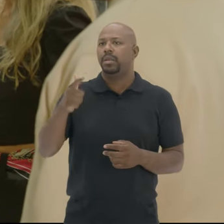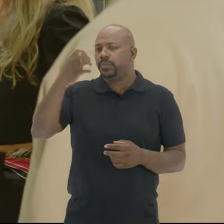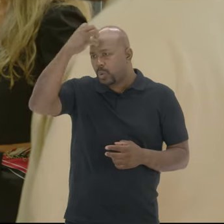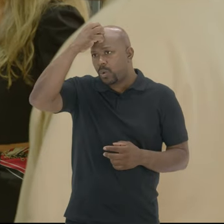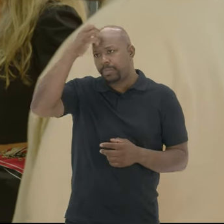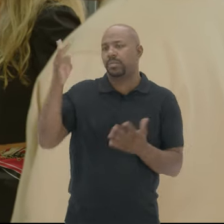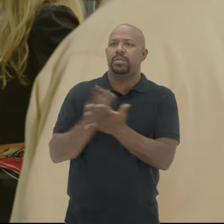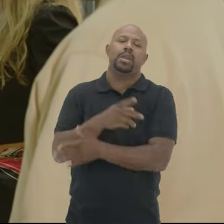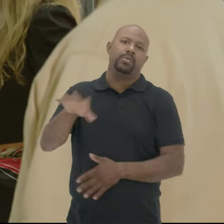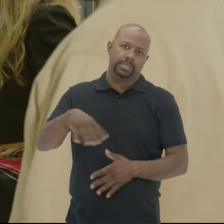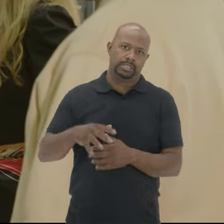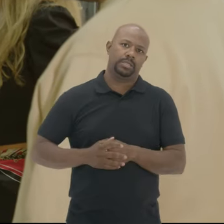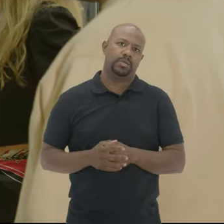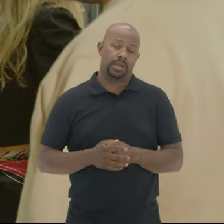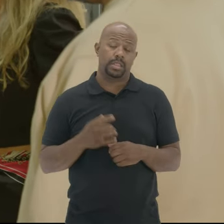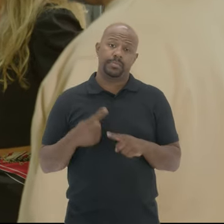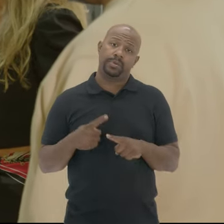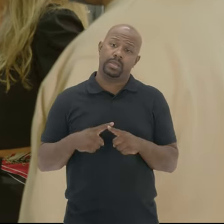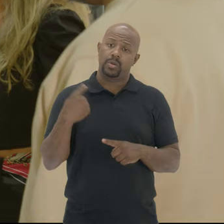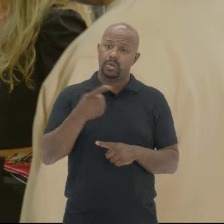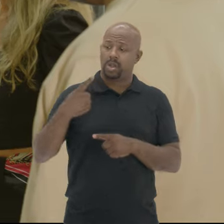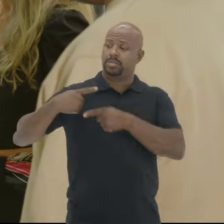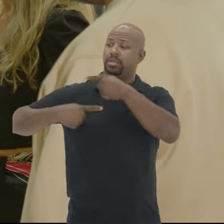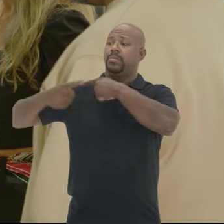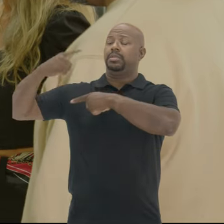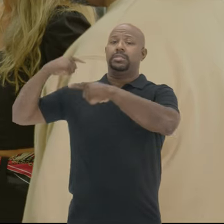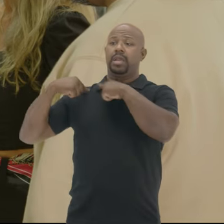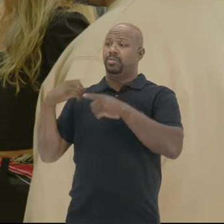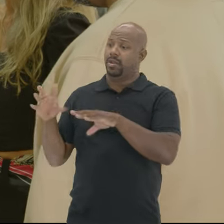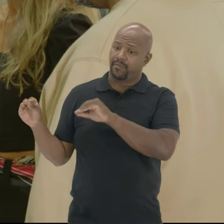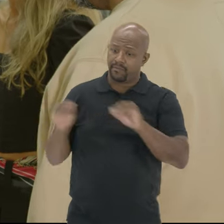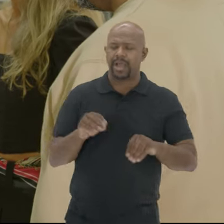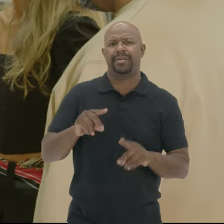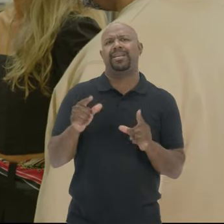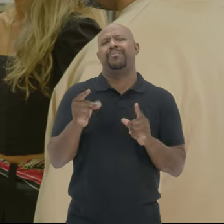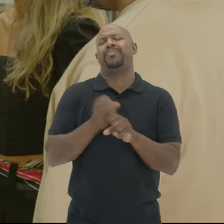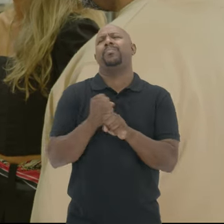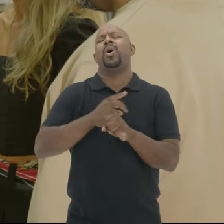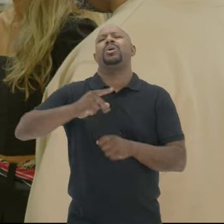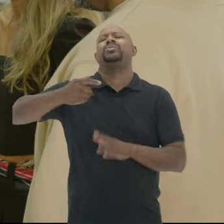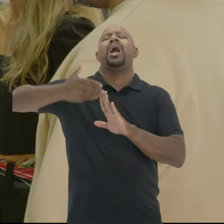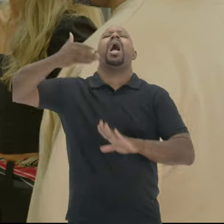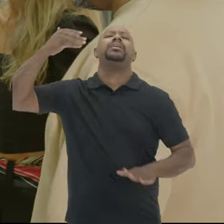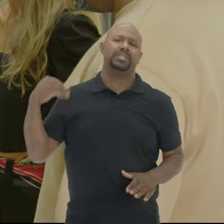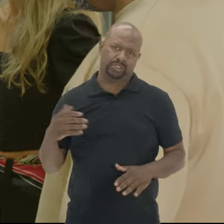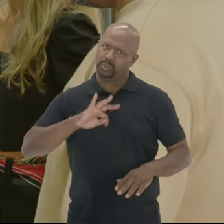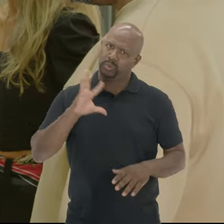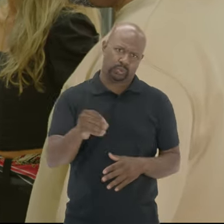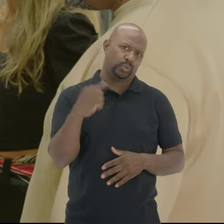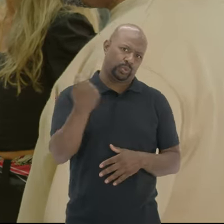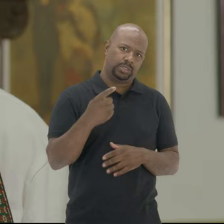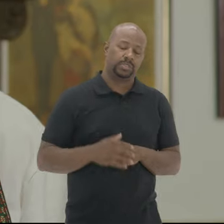culpa do que aconteceu Até porque os nossos antepassados vieram para cá Muito antes desse